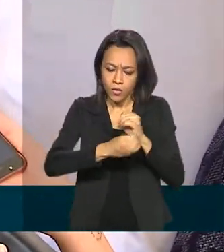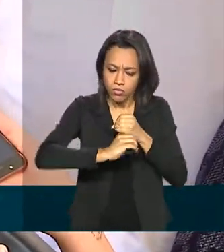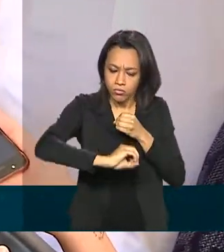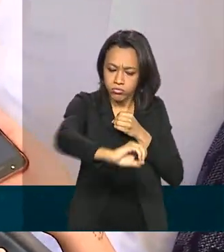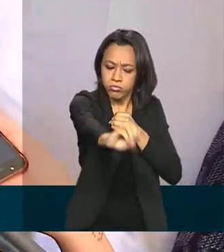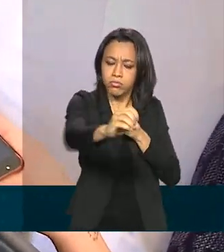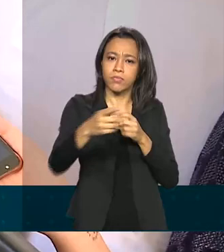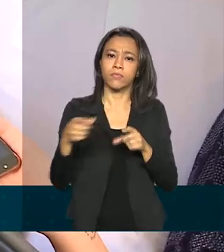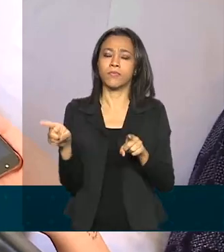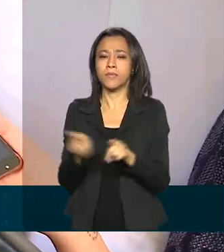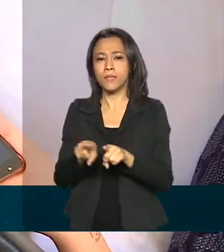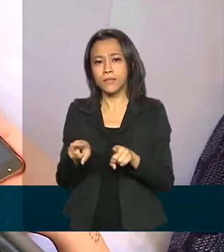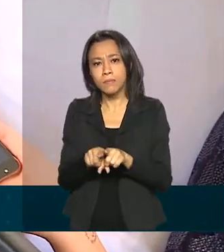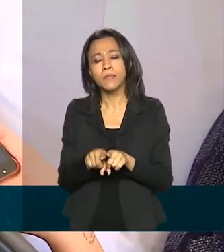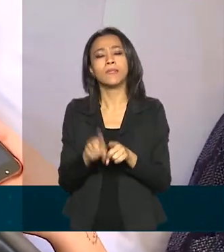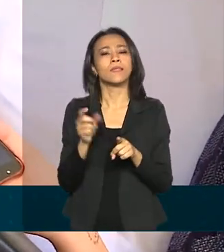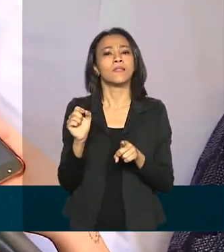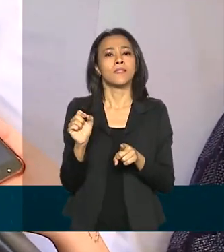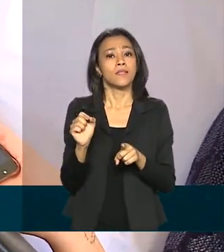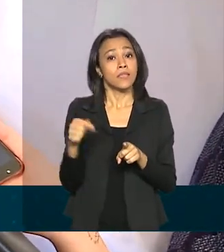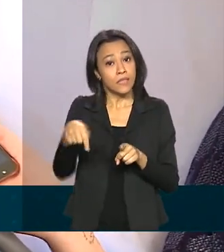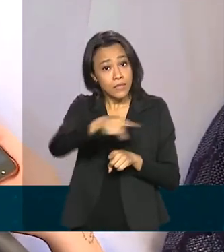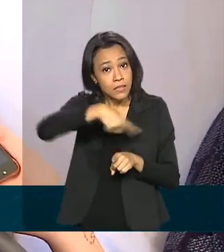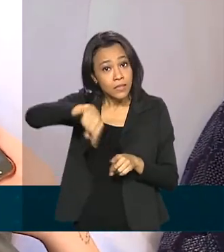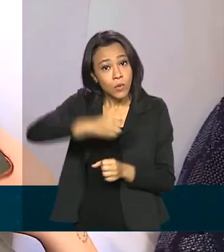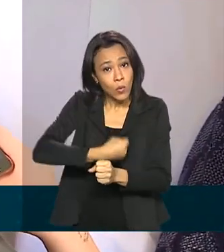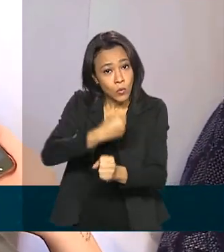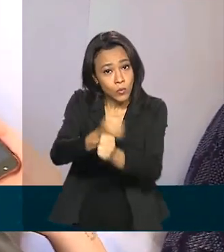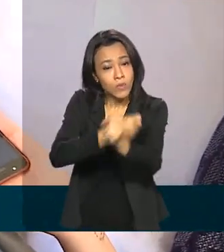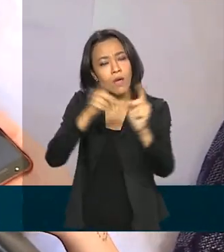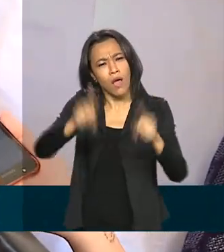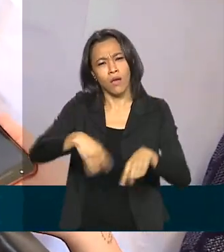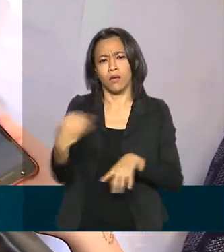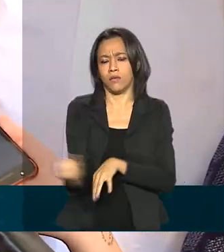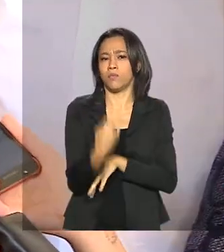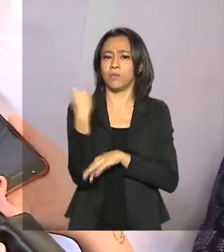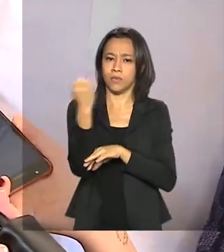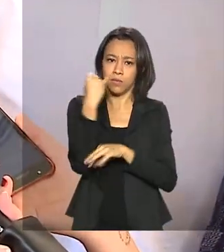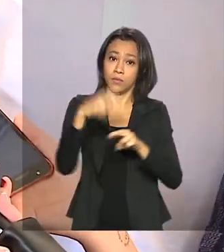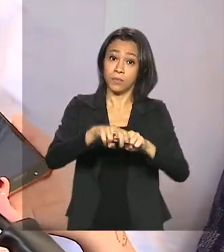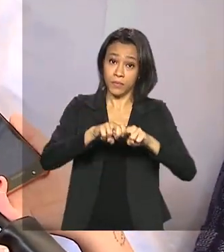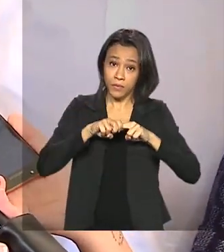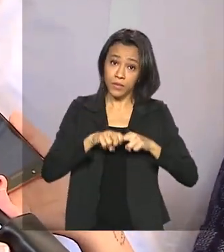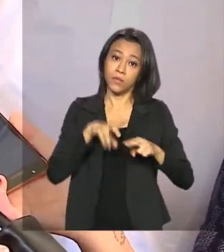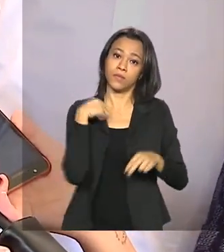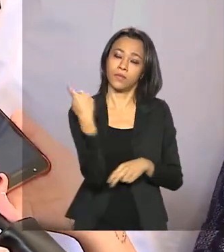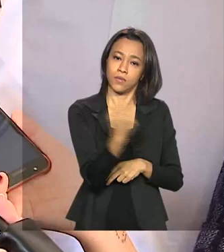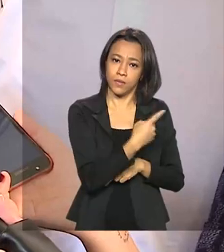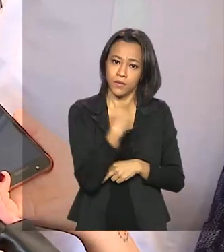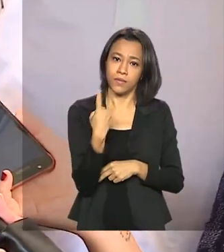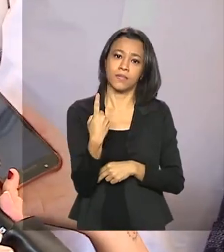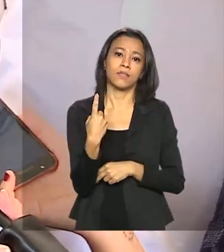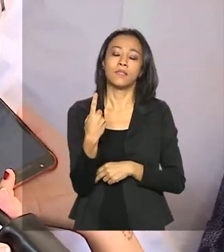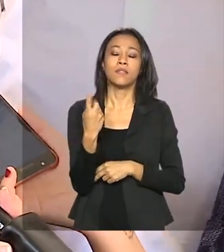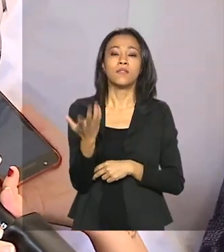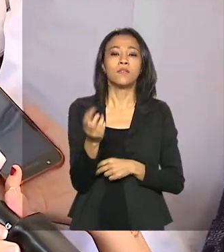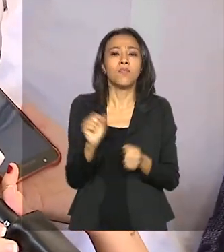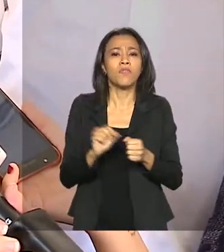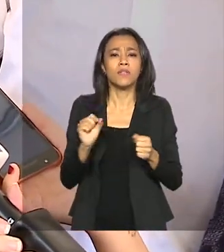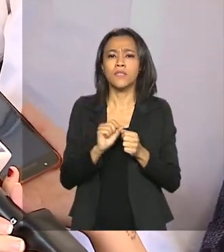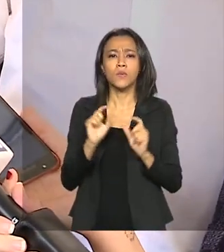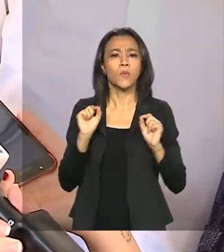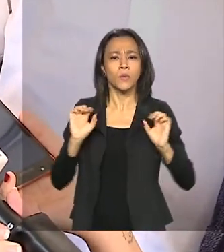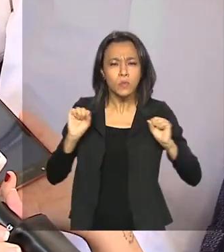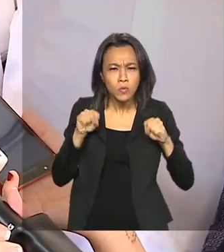reservatórios, isso são obras para nós essenciais. Então, por isso é que nós estamos fazendo todo o